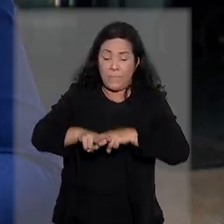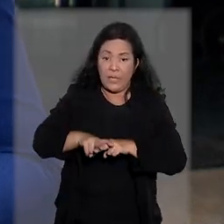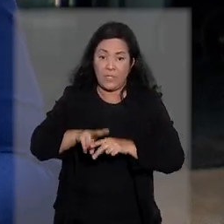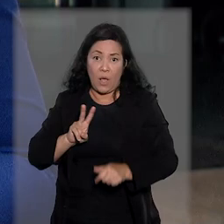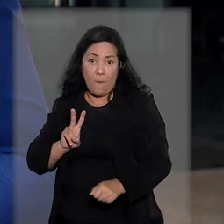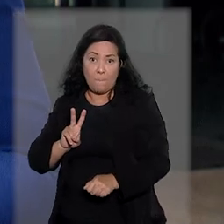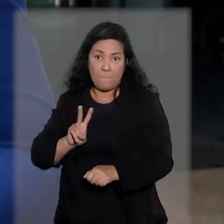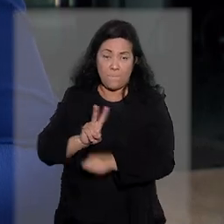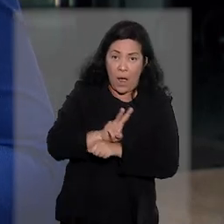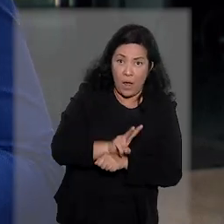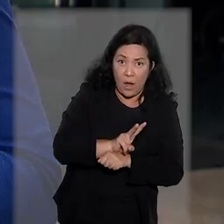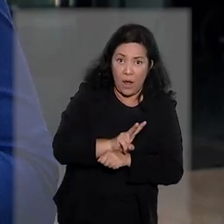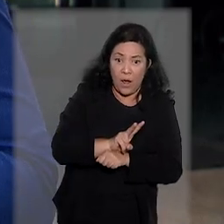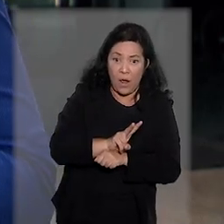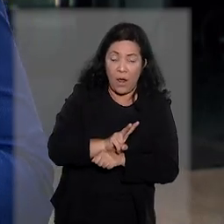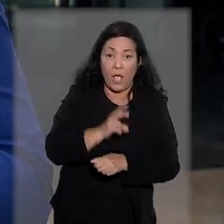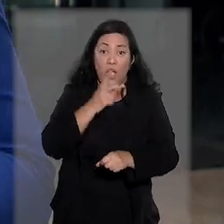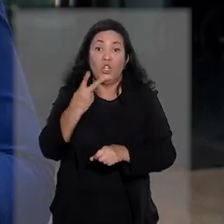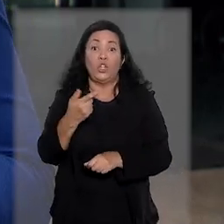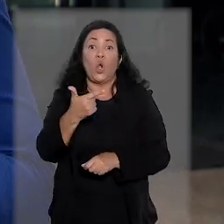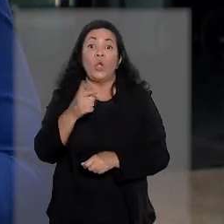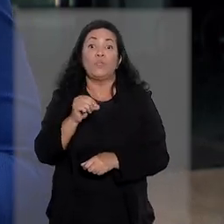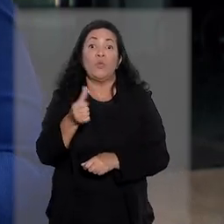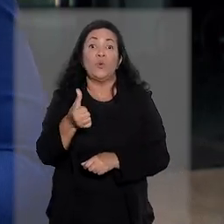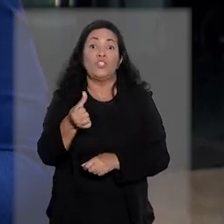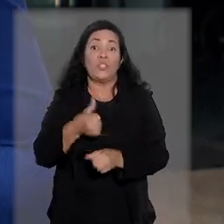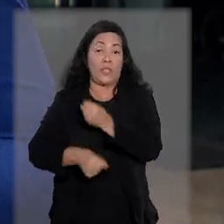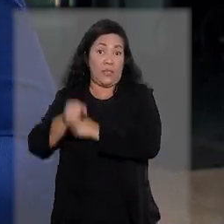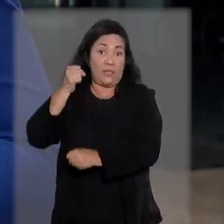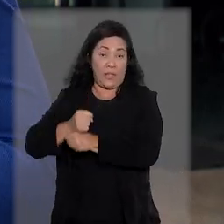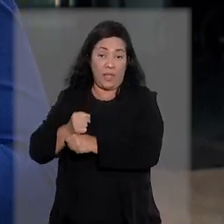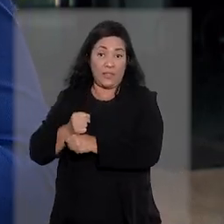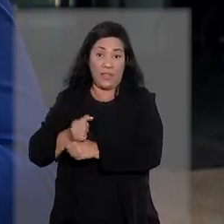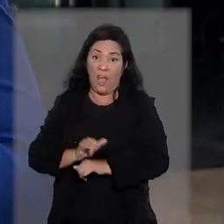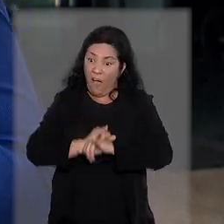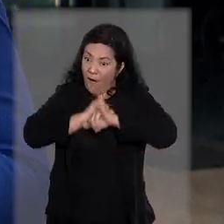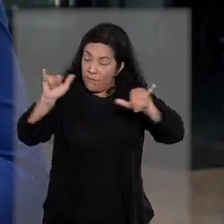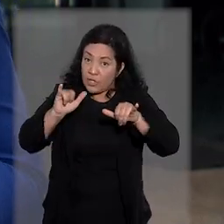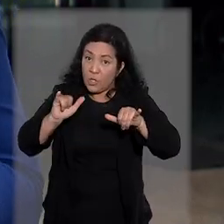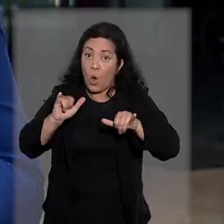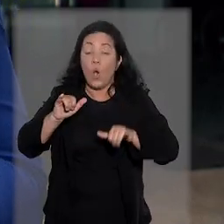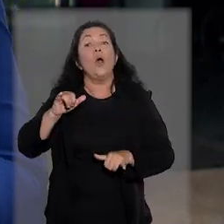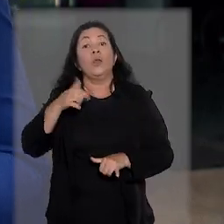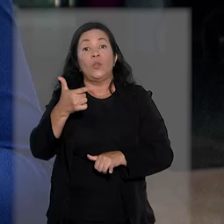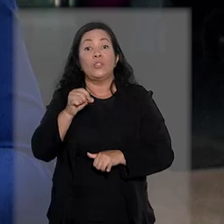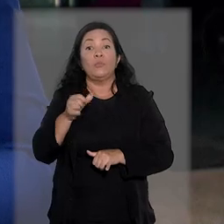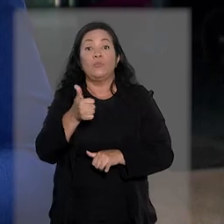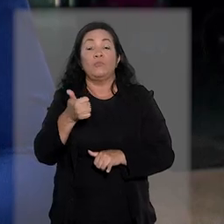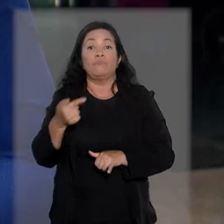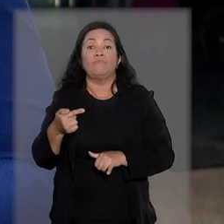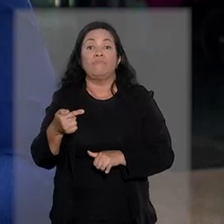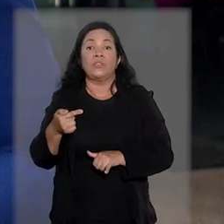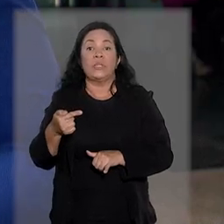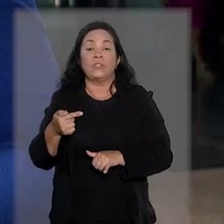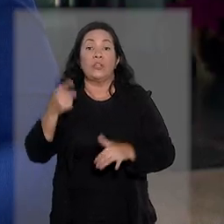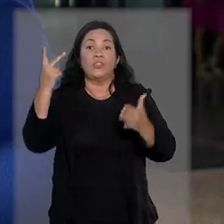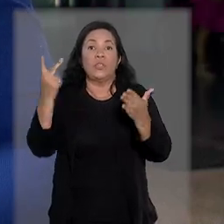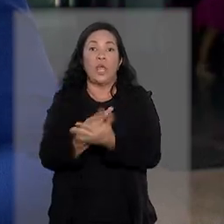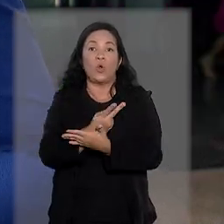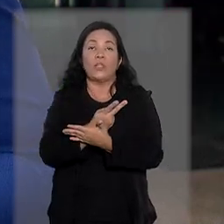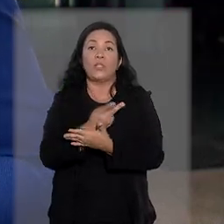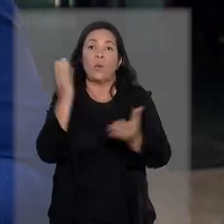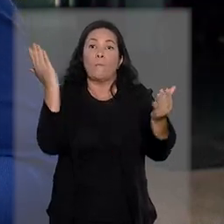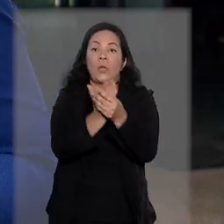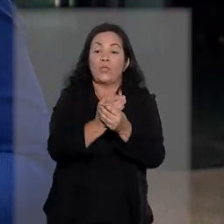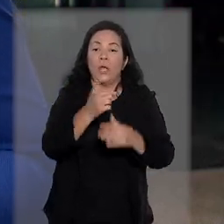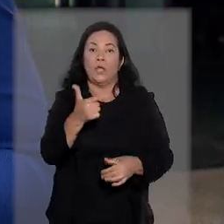convertida em preventiva em 2016. A denúncia foi oferecida em 2017 e a decisão de pronúncia ocorreu